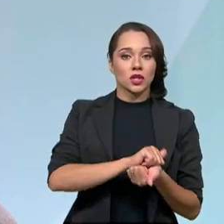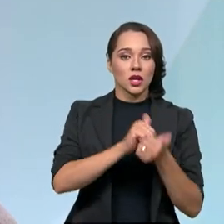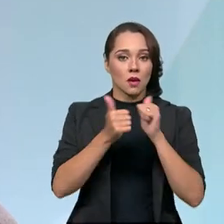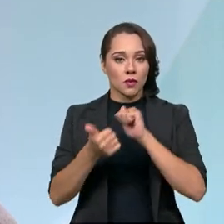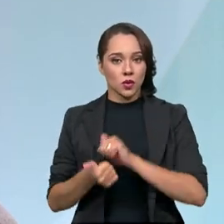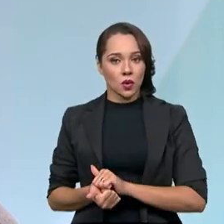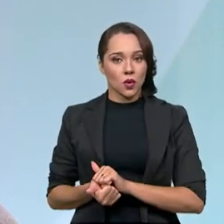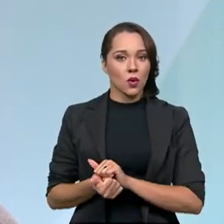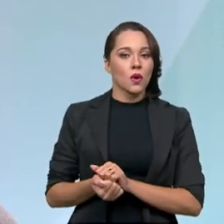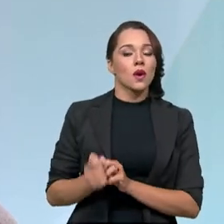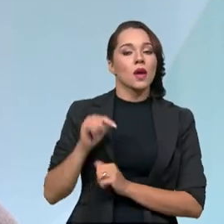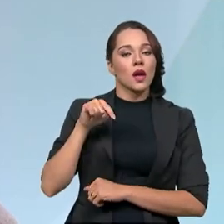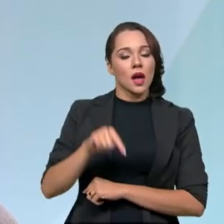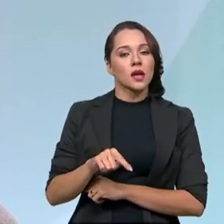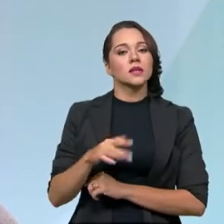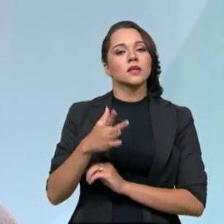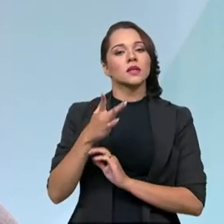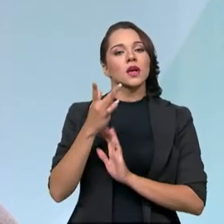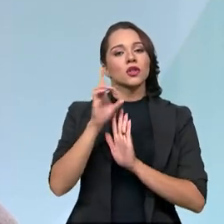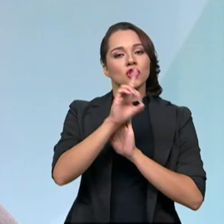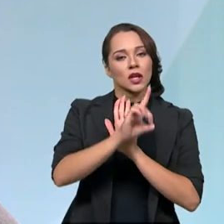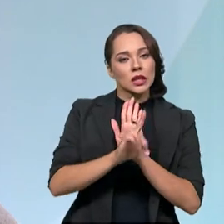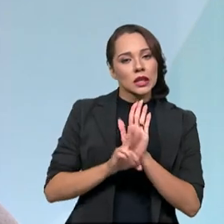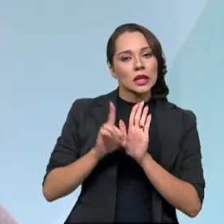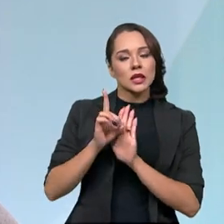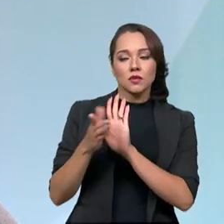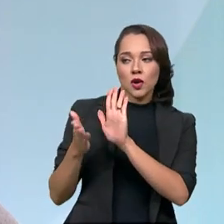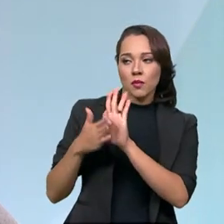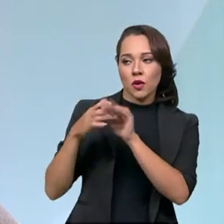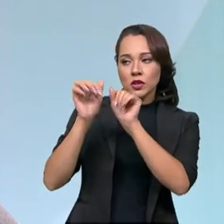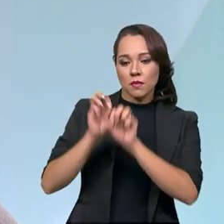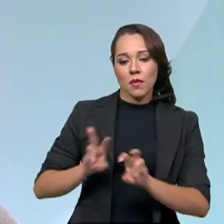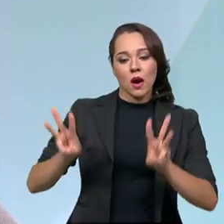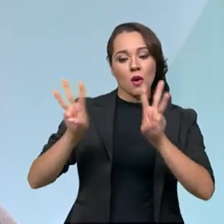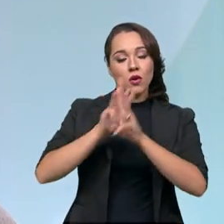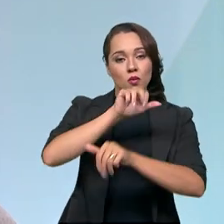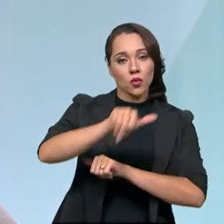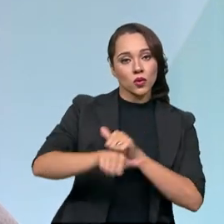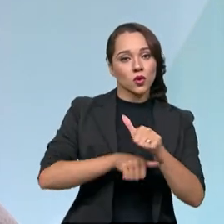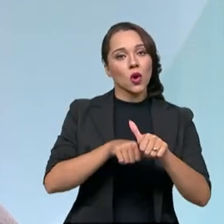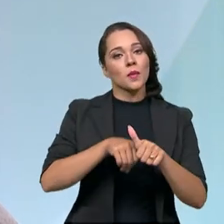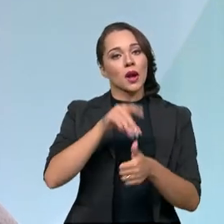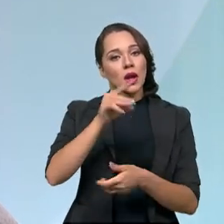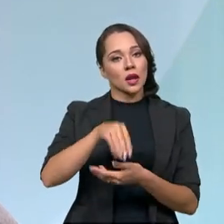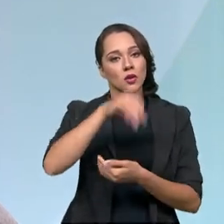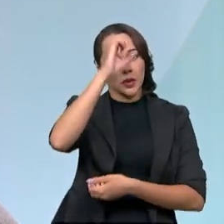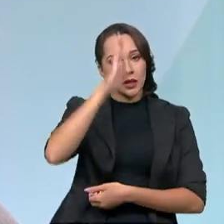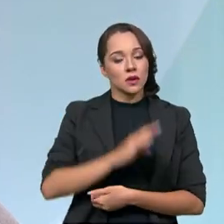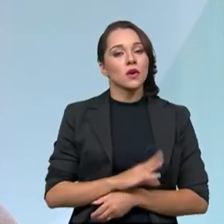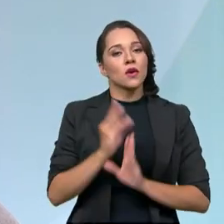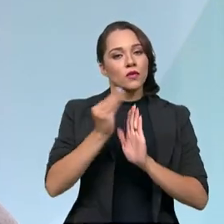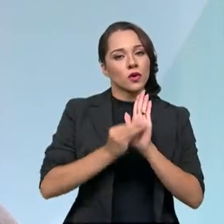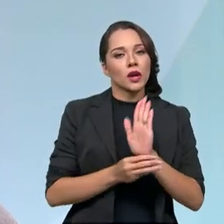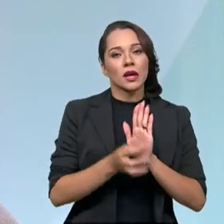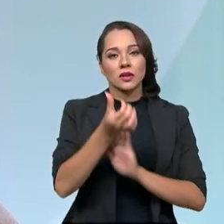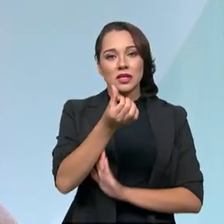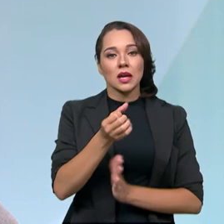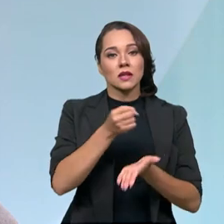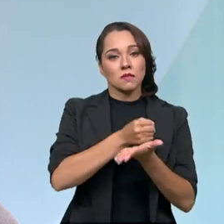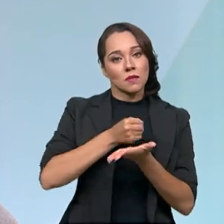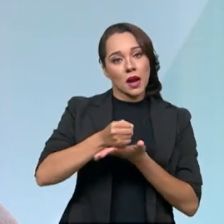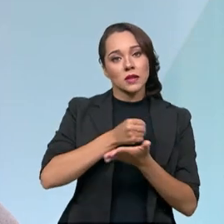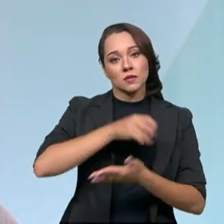essas diretrizes propostas à ONU para a realidade brasileira. E, então, foram definidos seis pilares